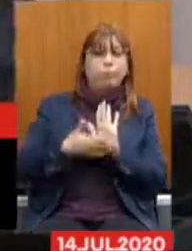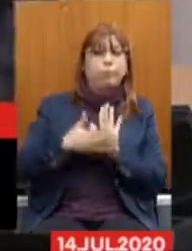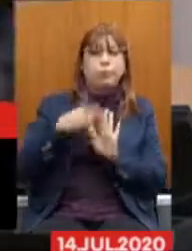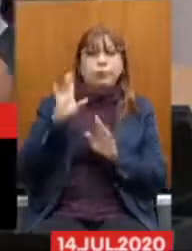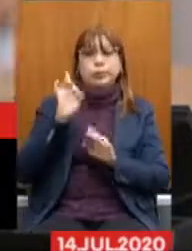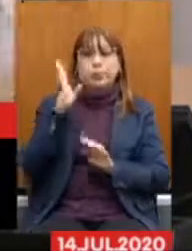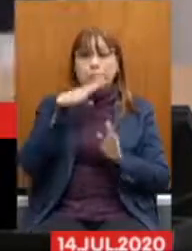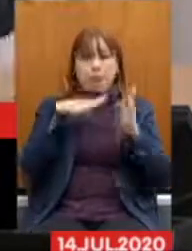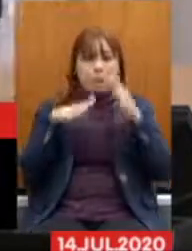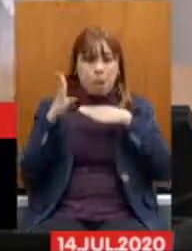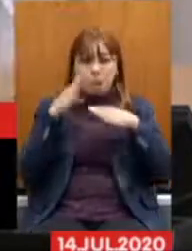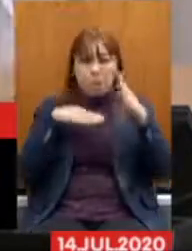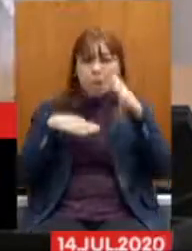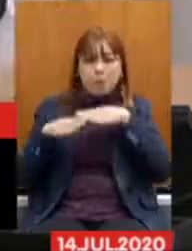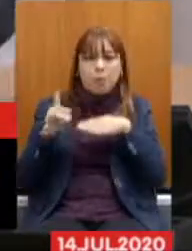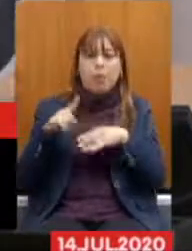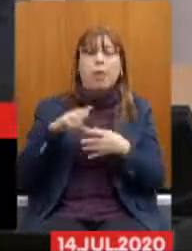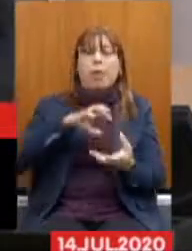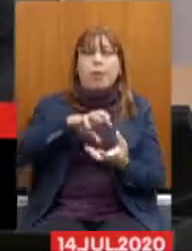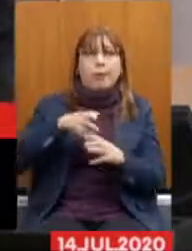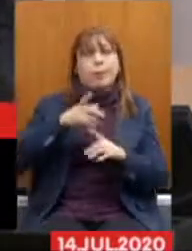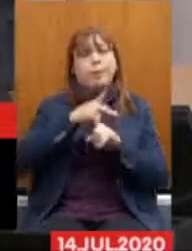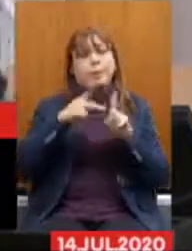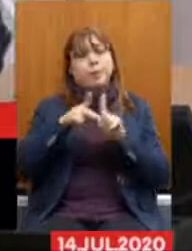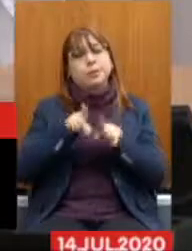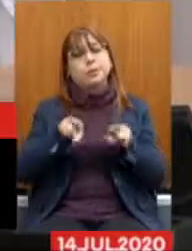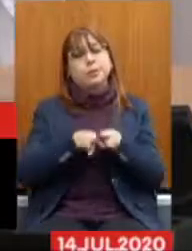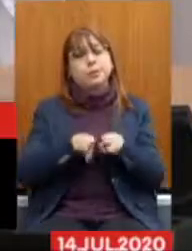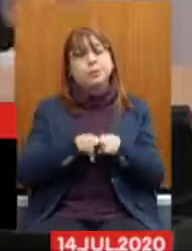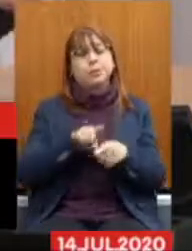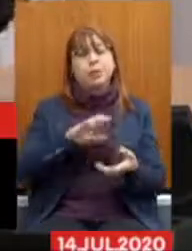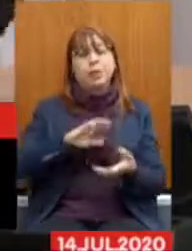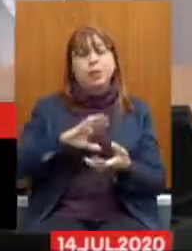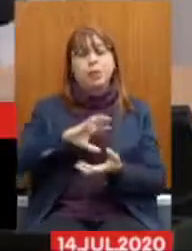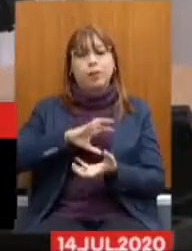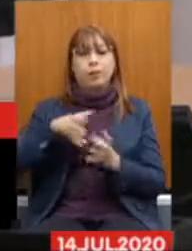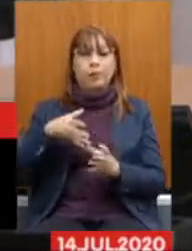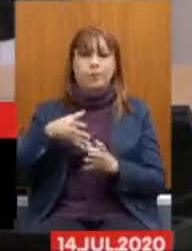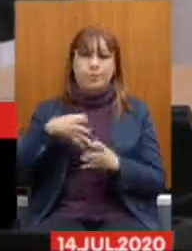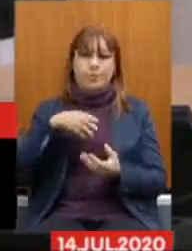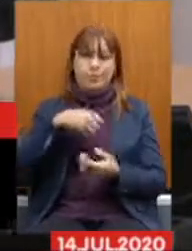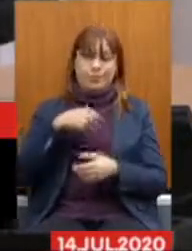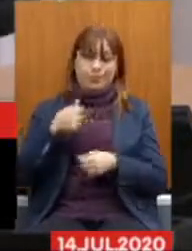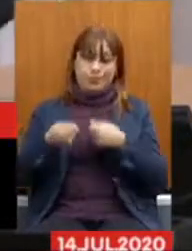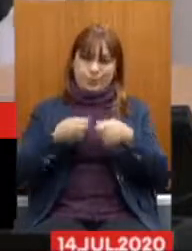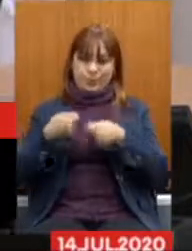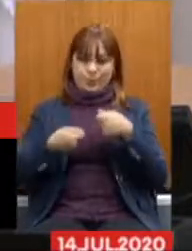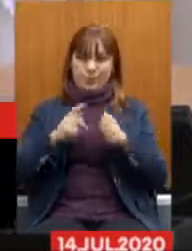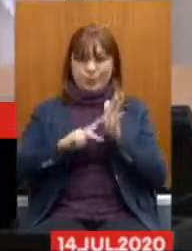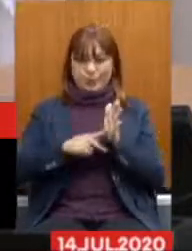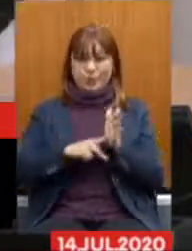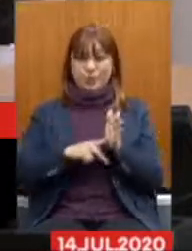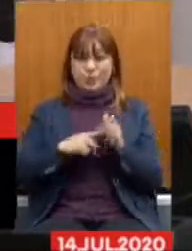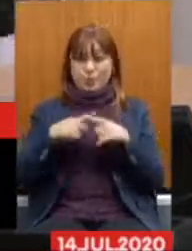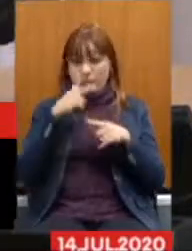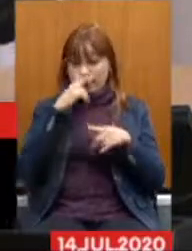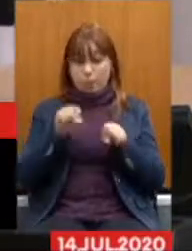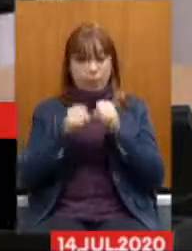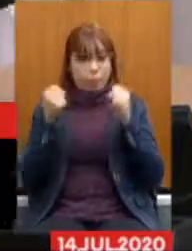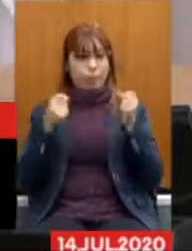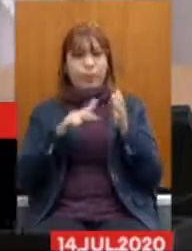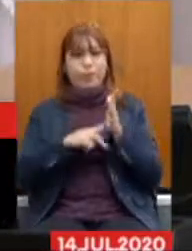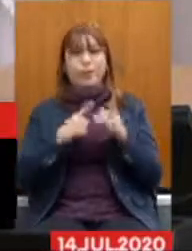Previdência, a reforma administrativa e sindical, querendo destruir os sindicatos, porque aí sim, se eles